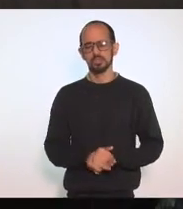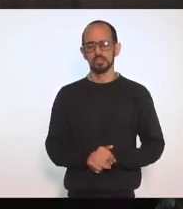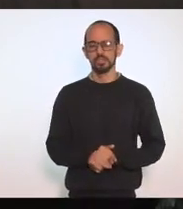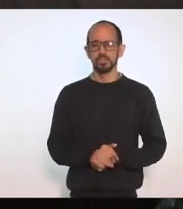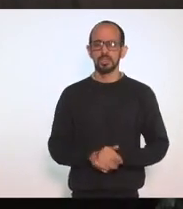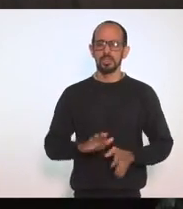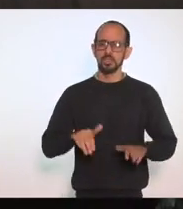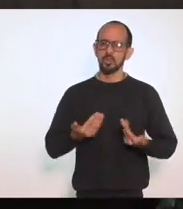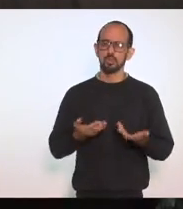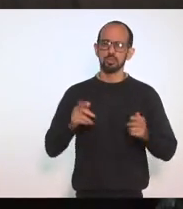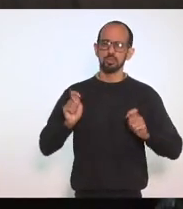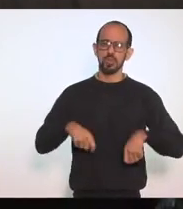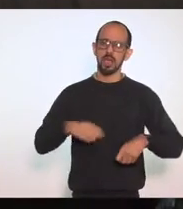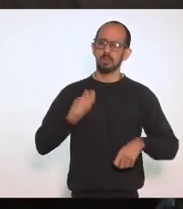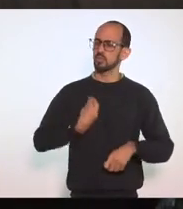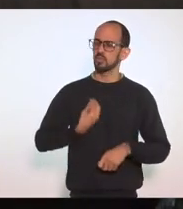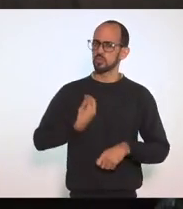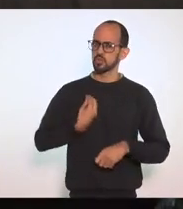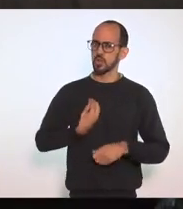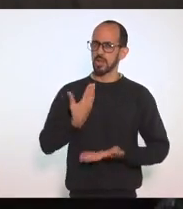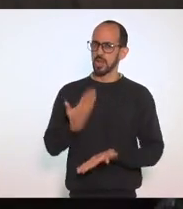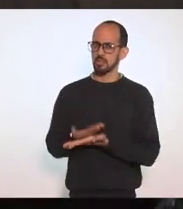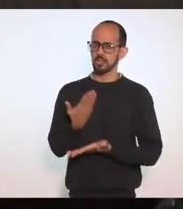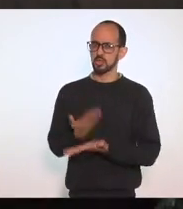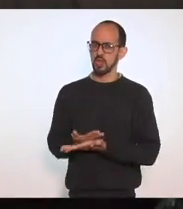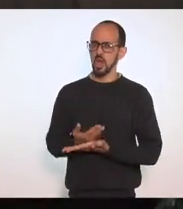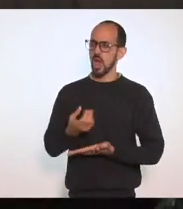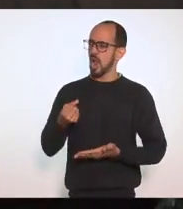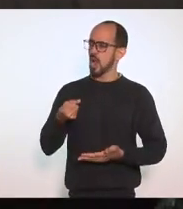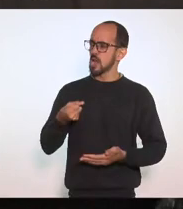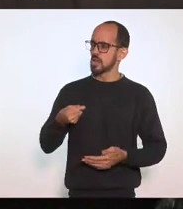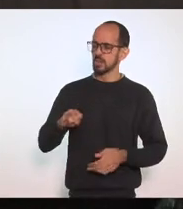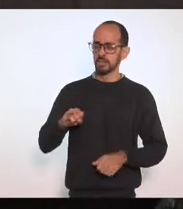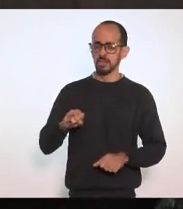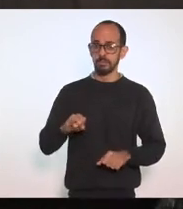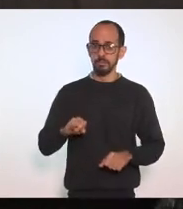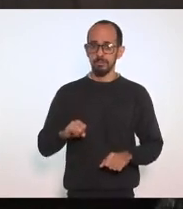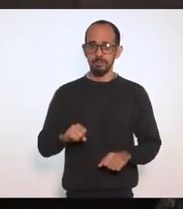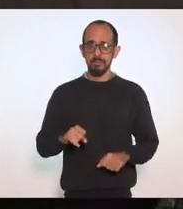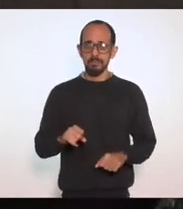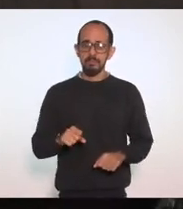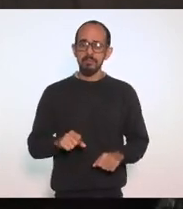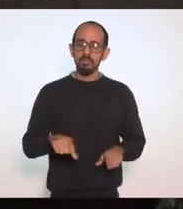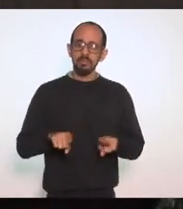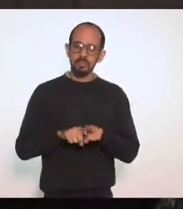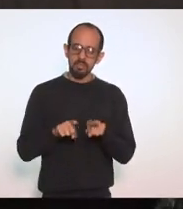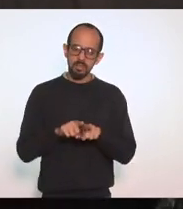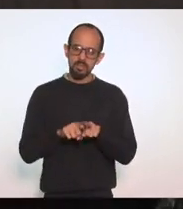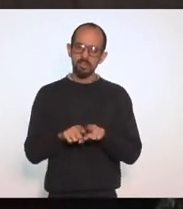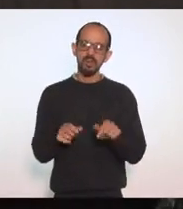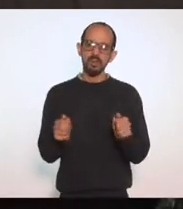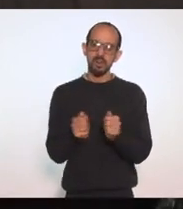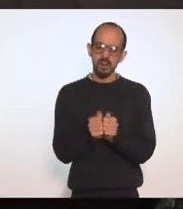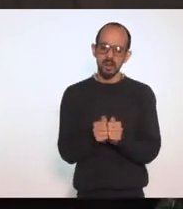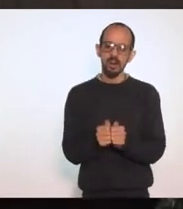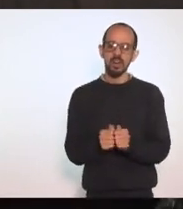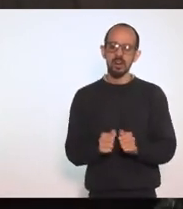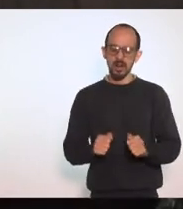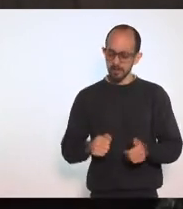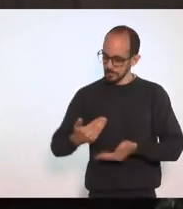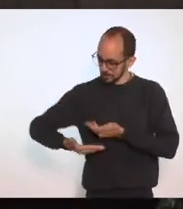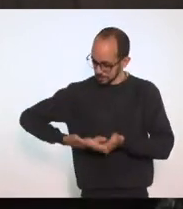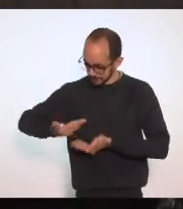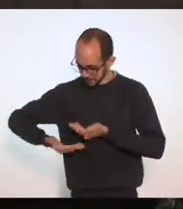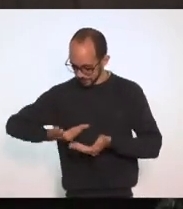Funcionamento Cotidiano De uma escola Sem que haja Também Como parte Do processo Cotidiano Como parte Do